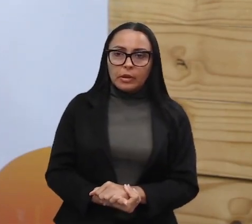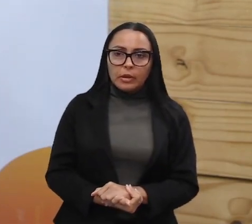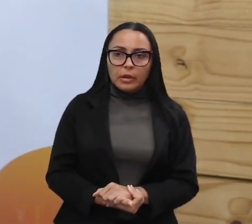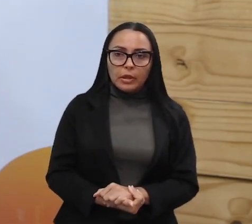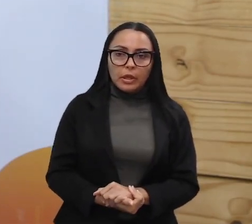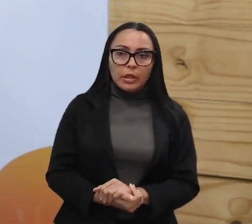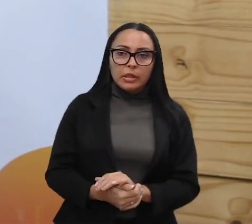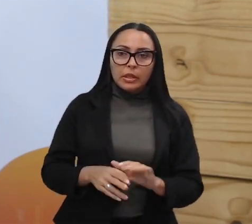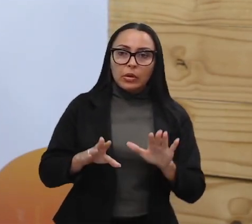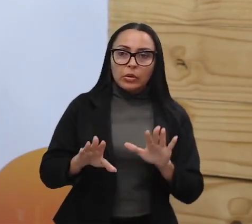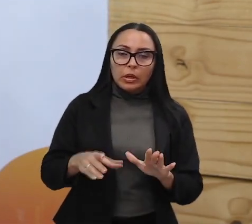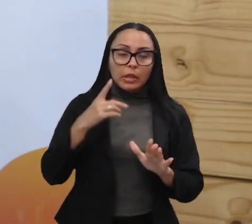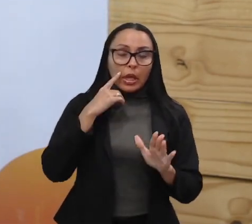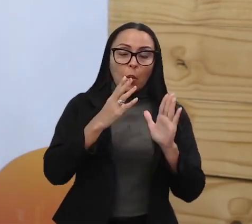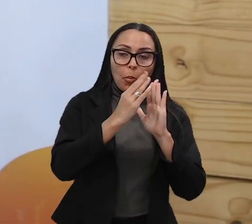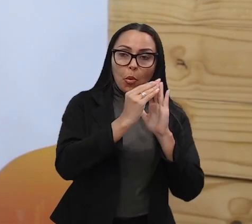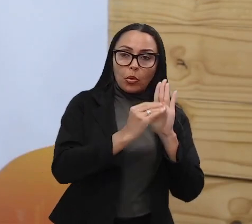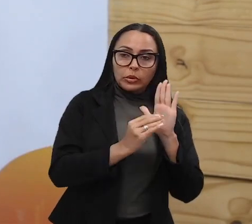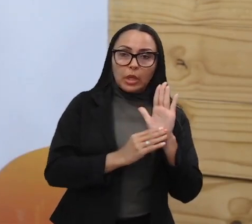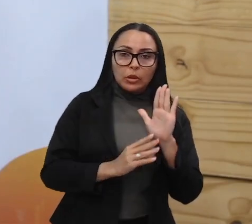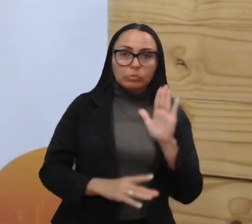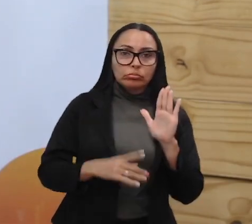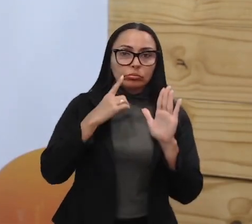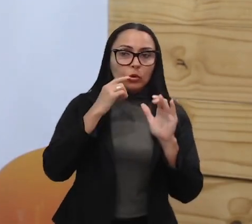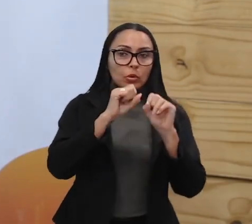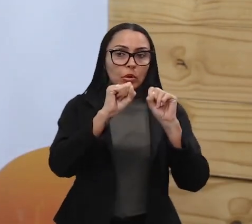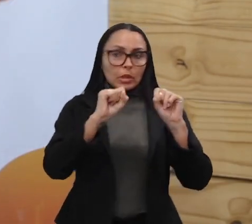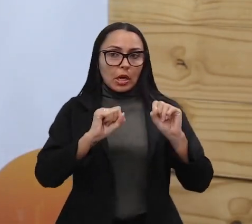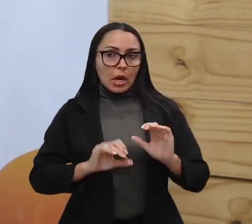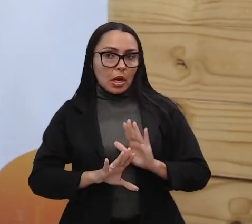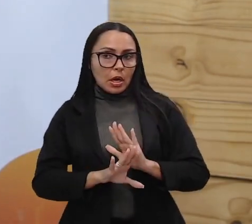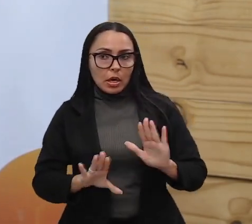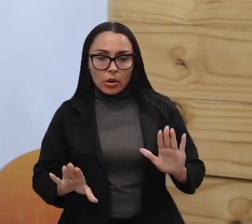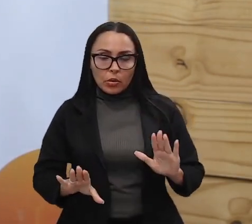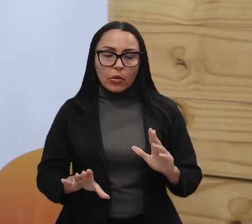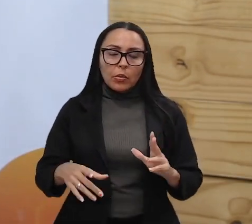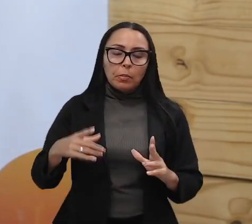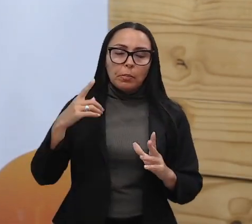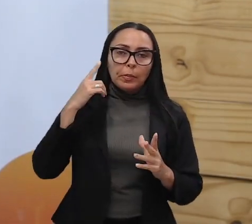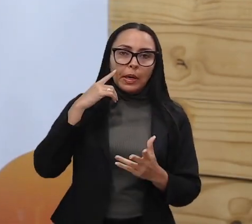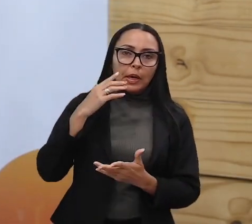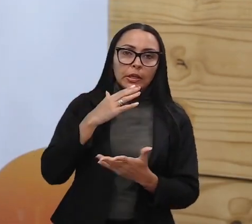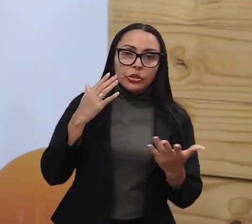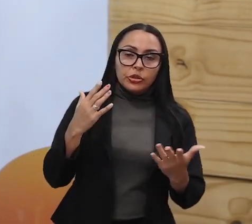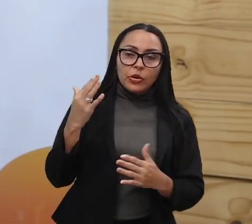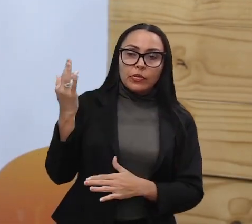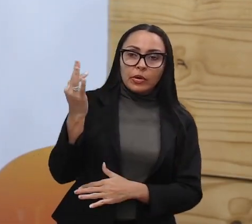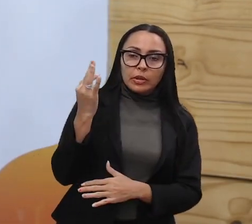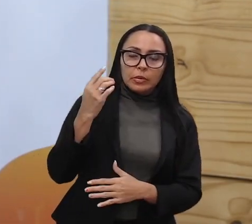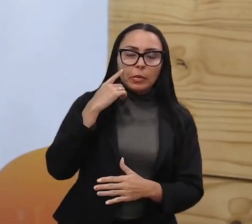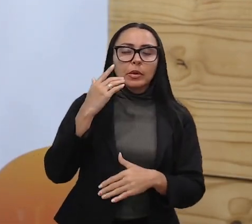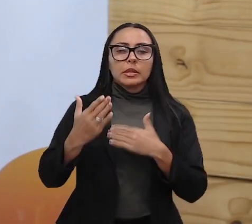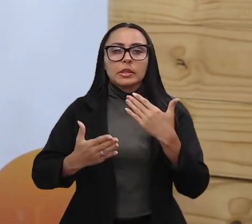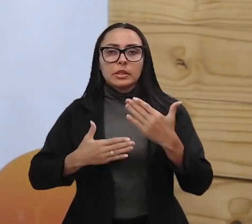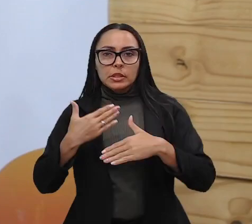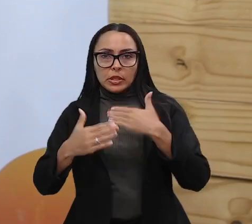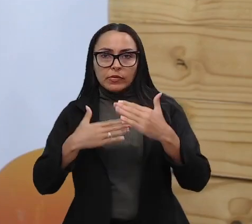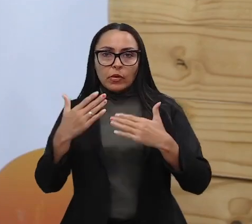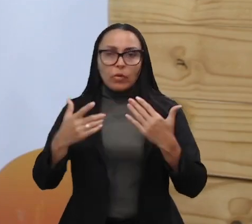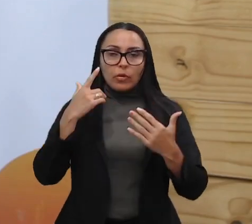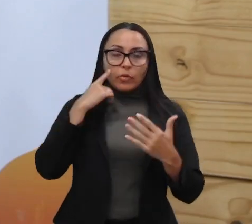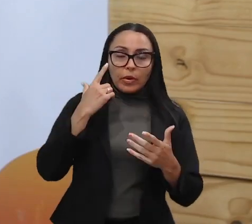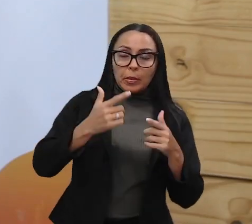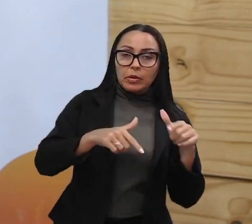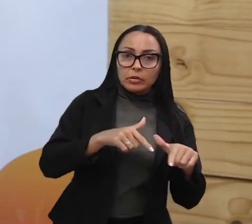existe tal modelo padrão desse contrato, mas você pode desenvolver através do tipo de serviço que você vai fazer.